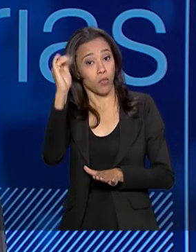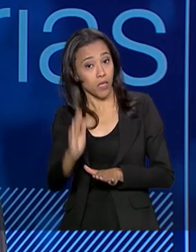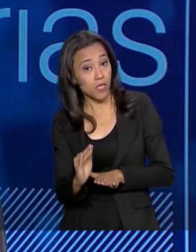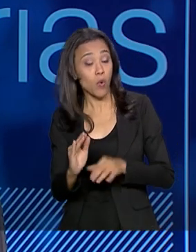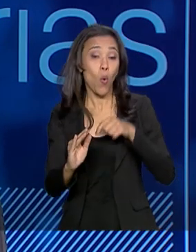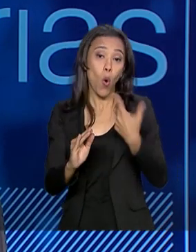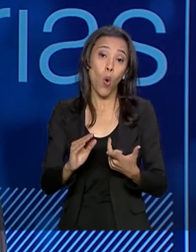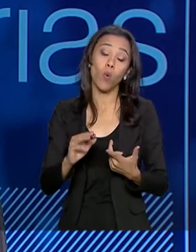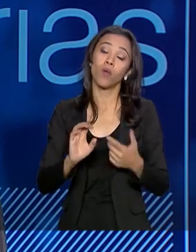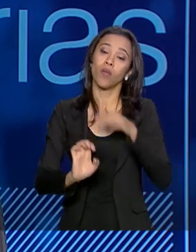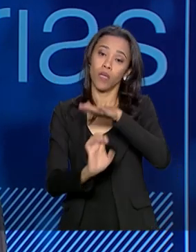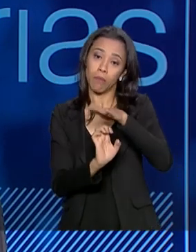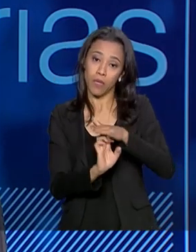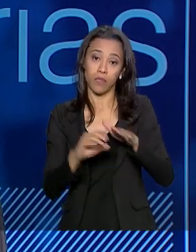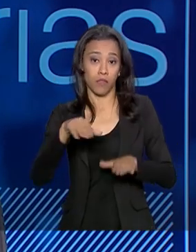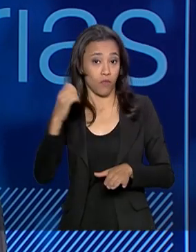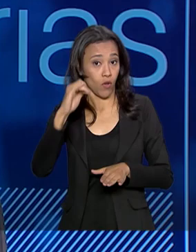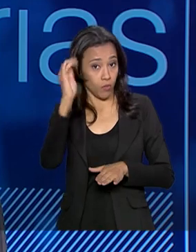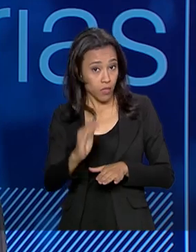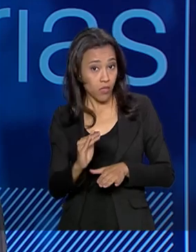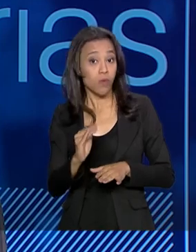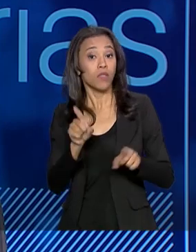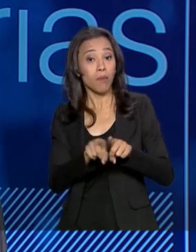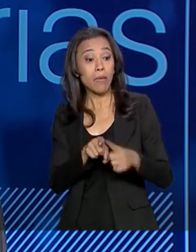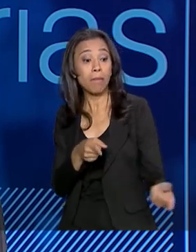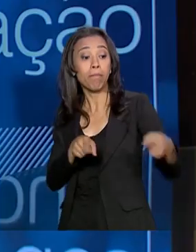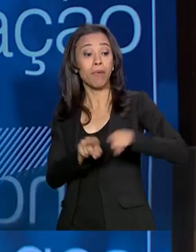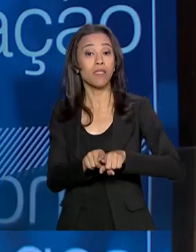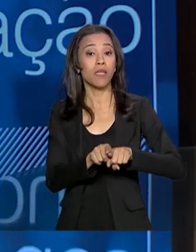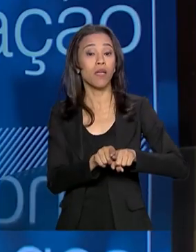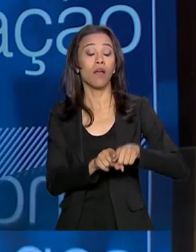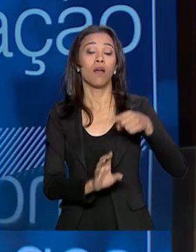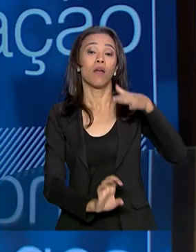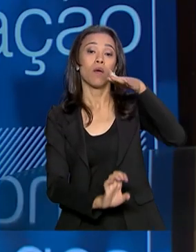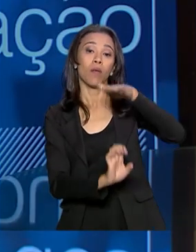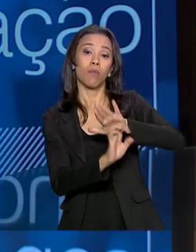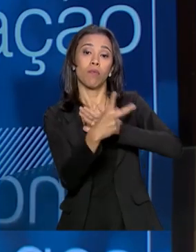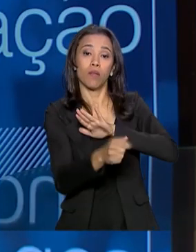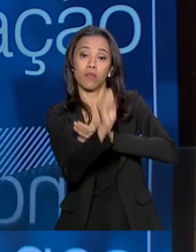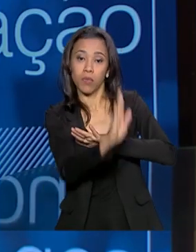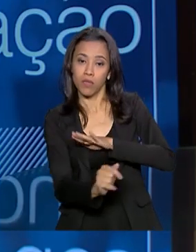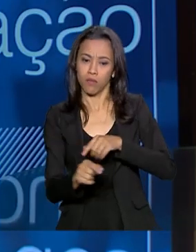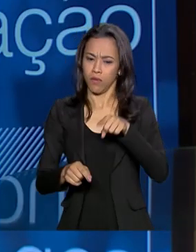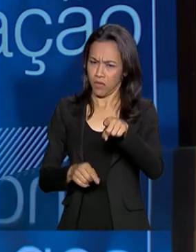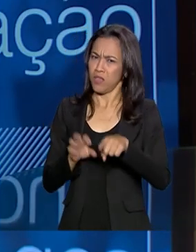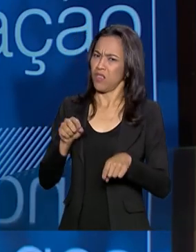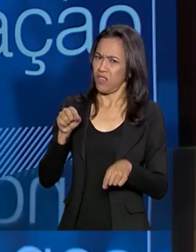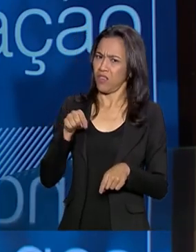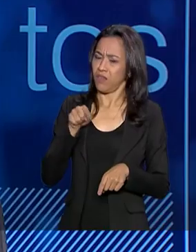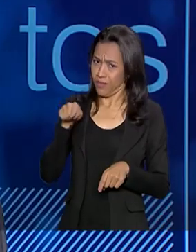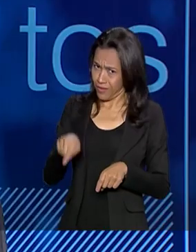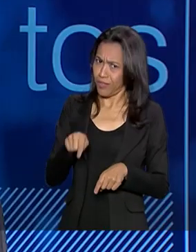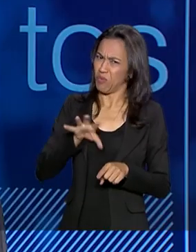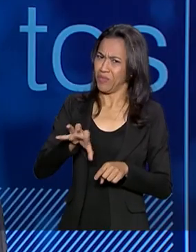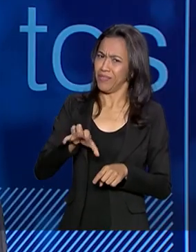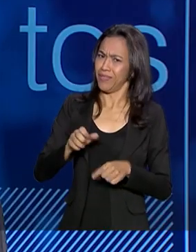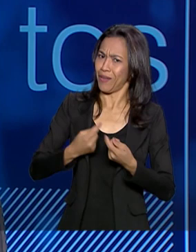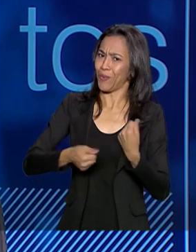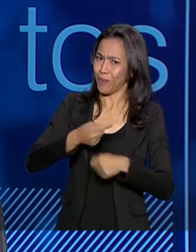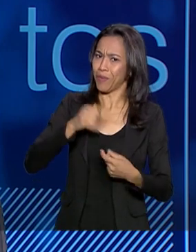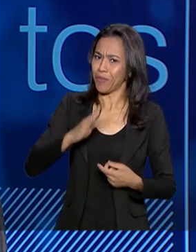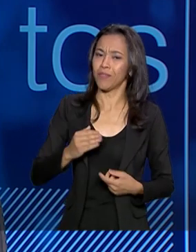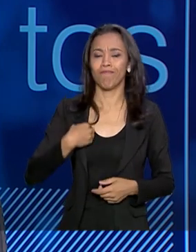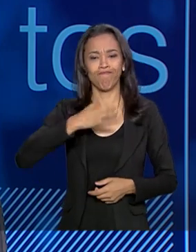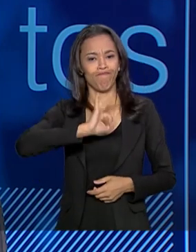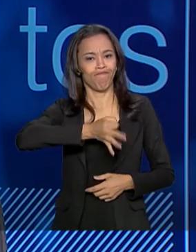consórcio com brasileiros, que é bem comum também eles se consorciarem. E é claro que isso tem um impacto positivo na economia brasileira. Com certeza, com certeza.